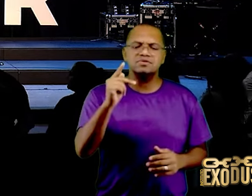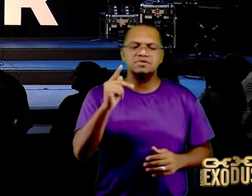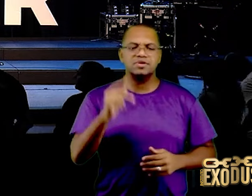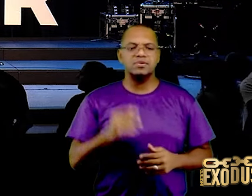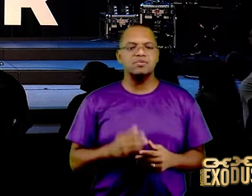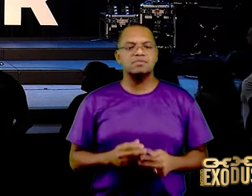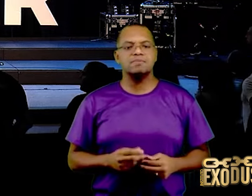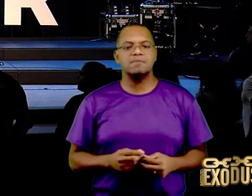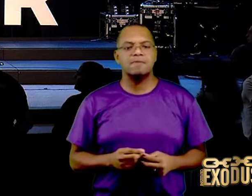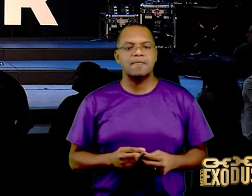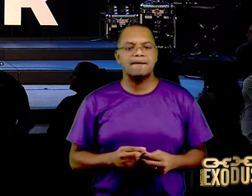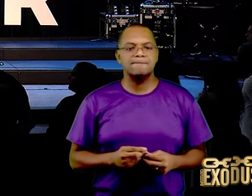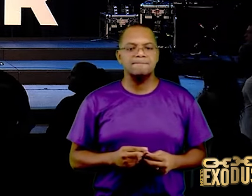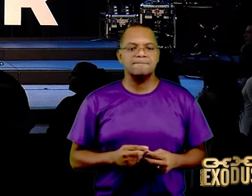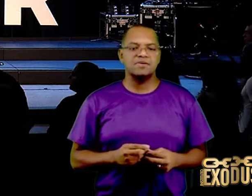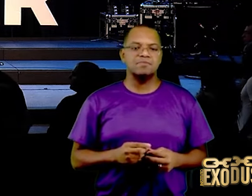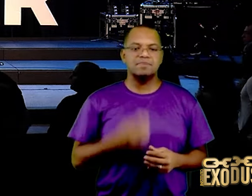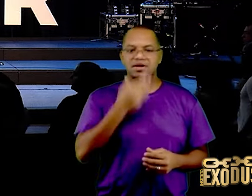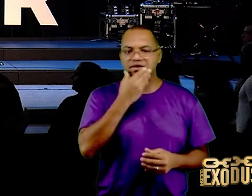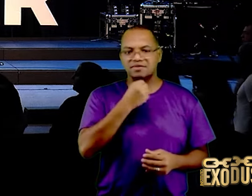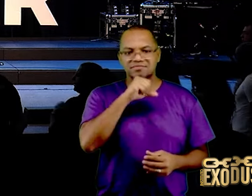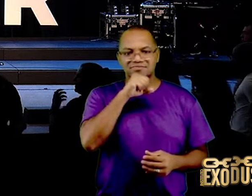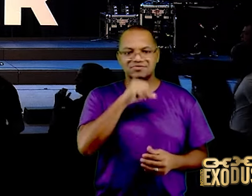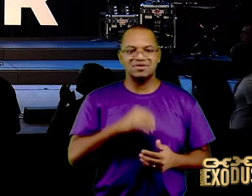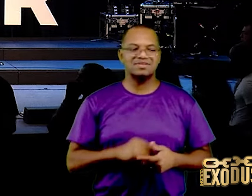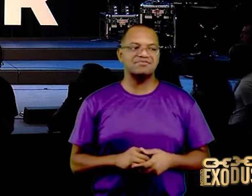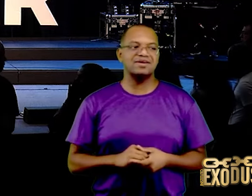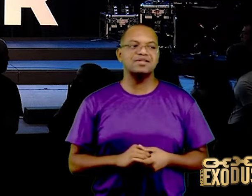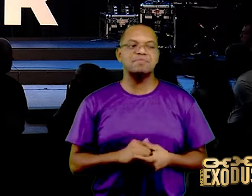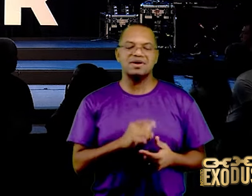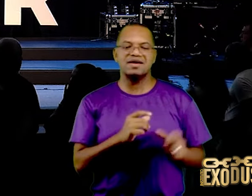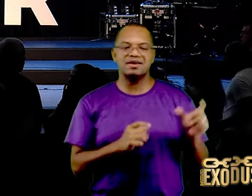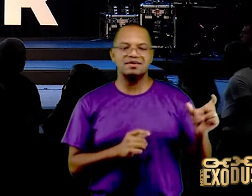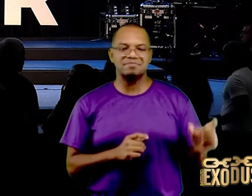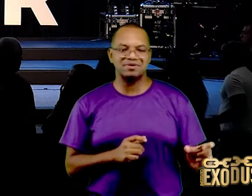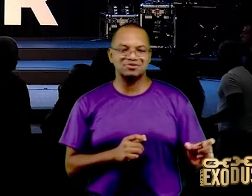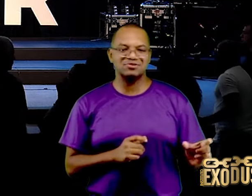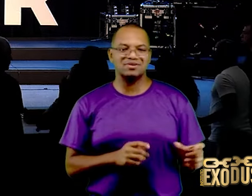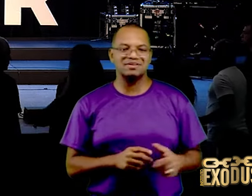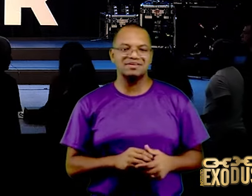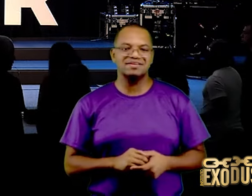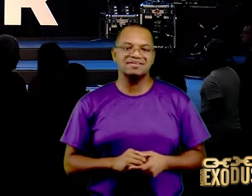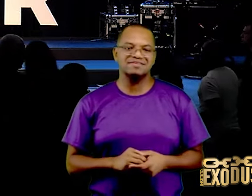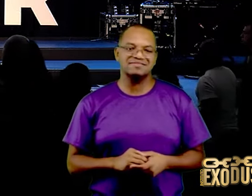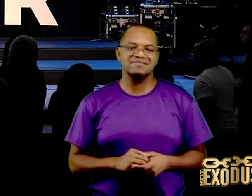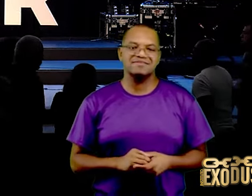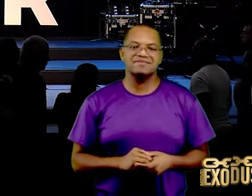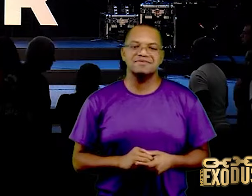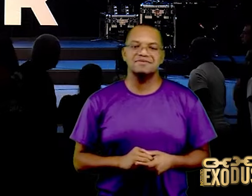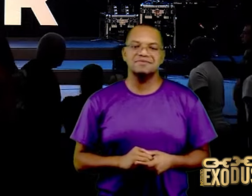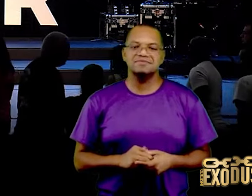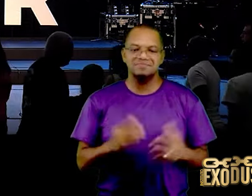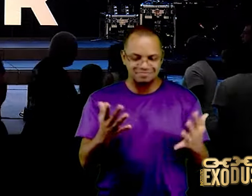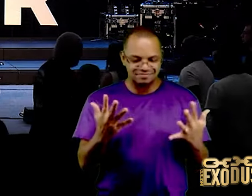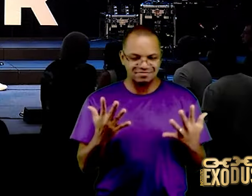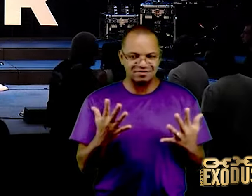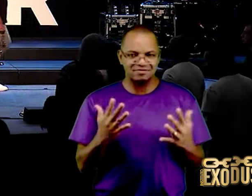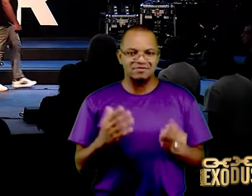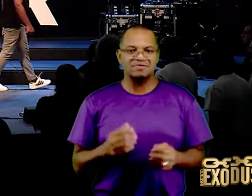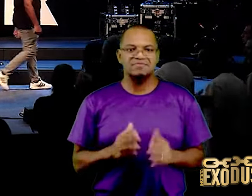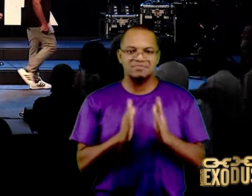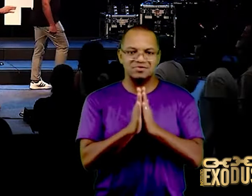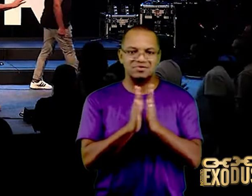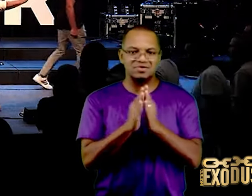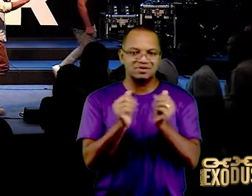dá para você sair do corredor, vem para cá, vem para cá, dá um passo à frente aqui, me ajuda aí gente, rapidinho, vem cá, nós vamos orar juntos,